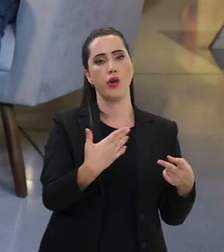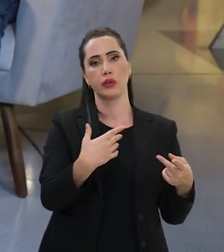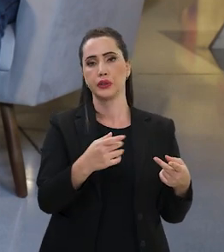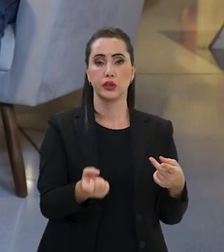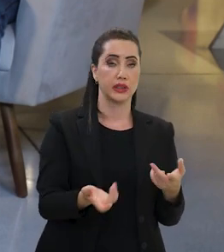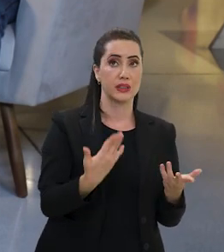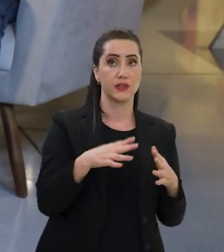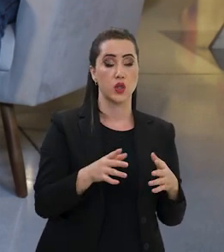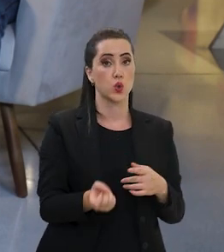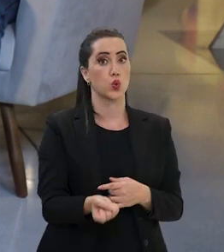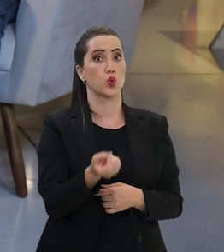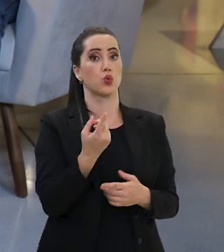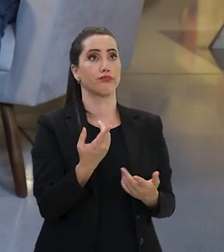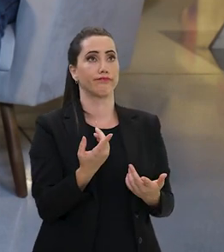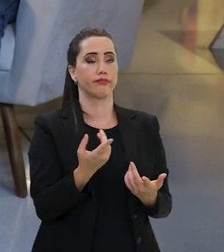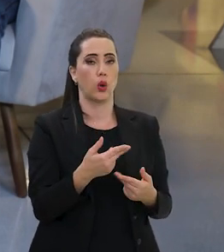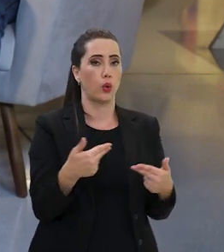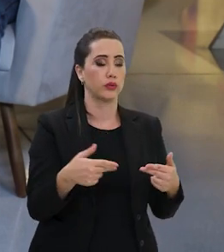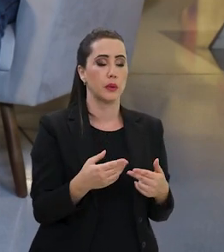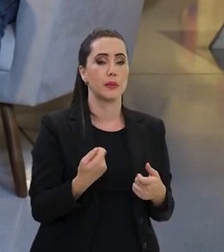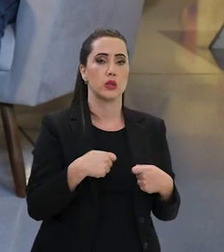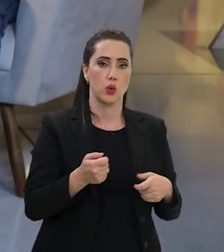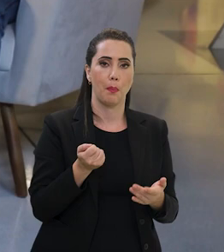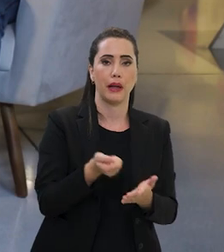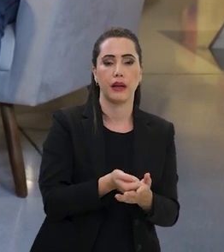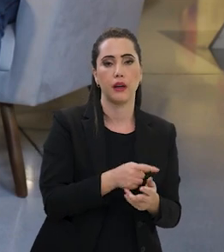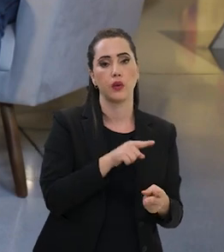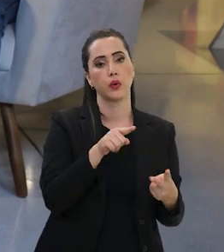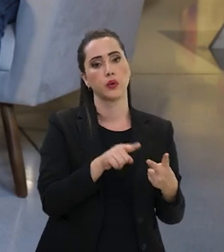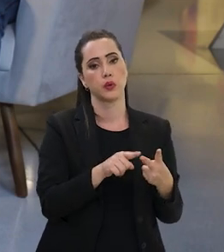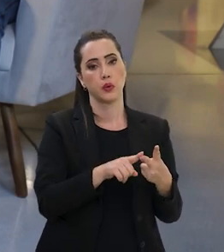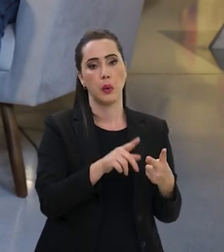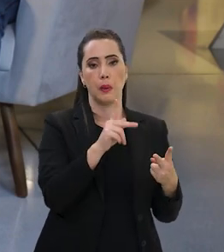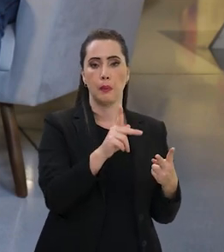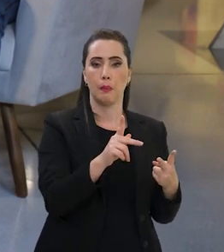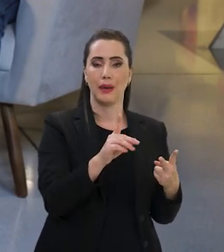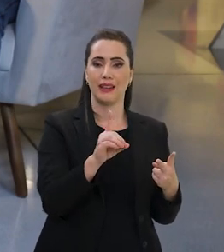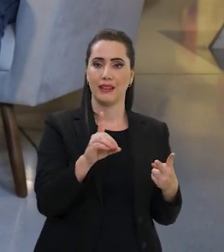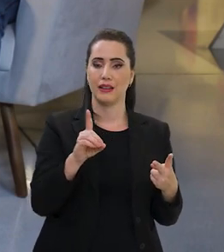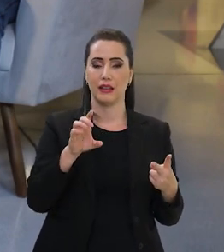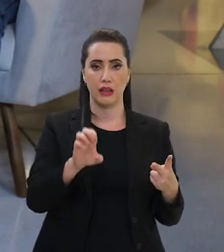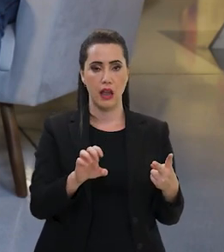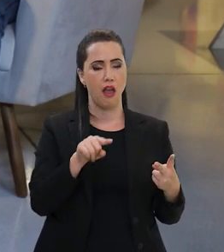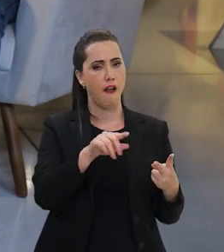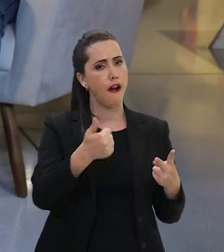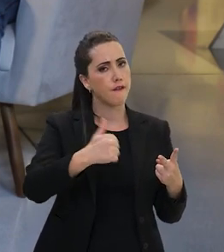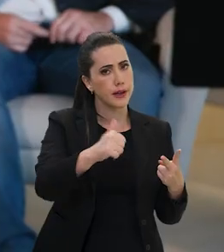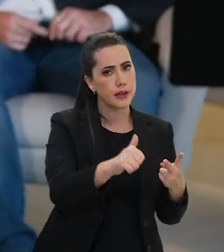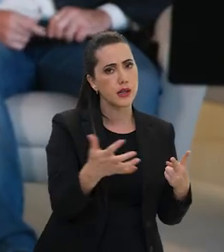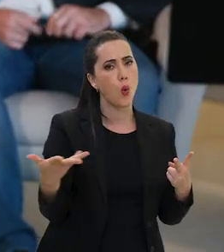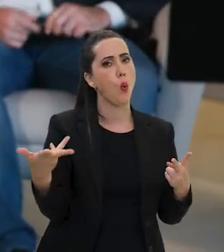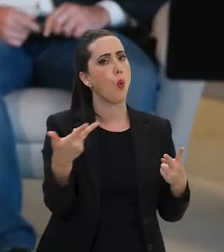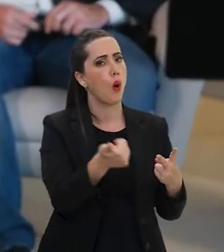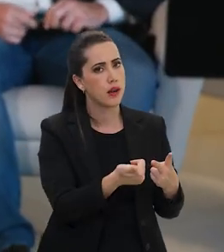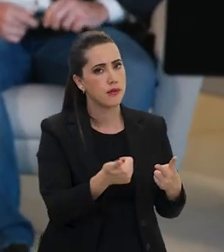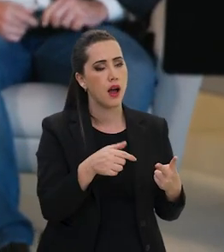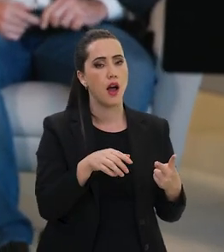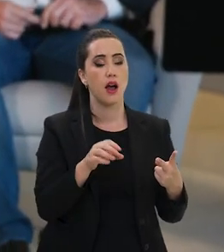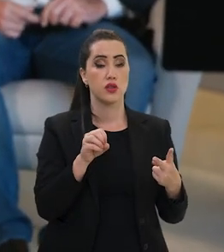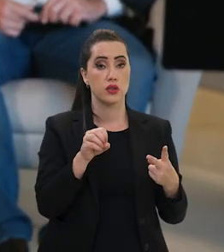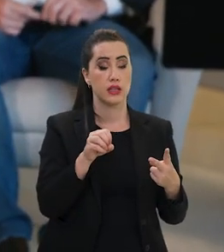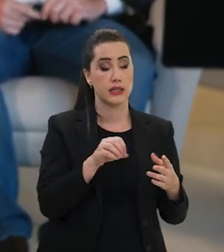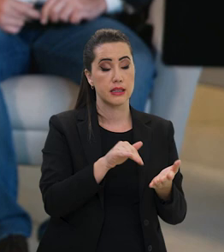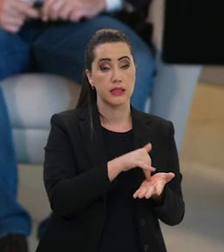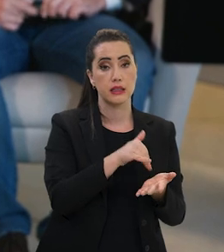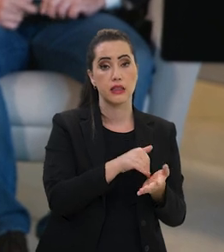inusitado, às vezes que surgem pequenas despesas, outro PDDE vocacionado à qualidade, que está sendo desenvolvido pela Secretaria de Educação Básica,